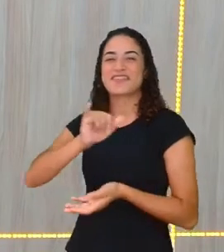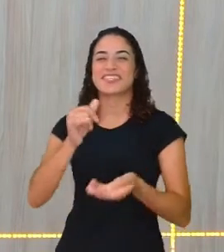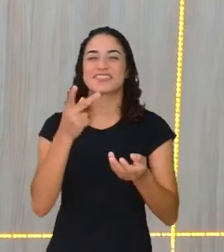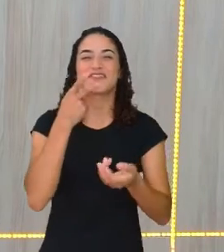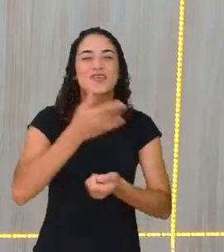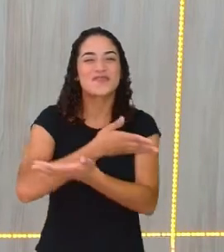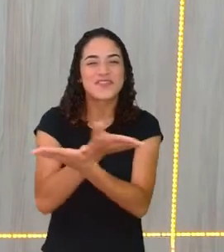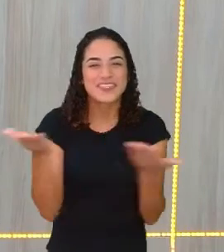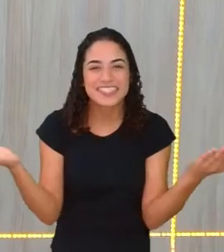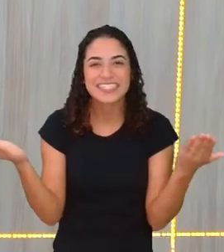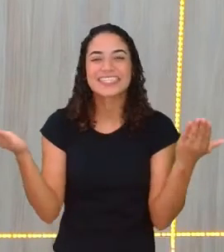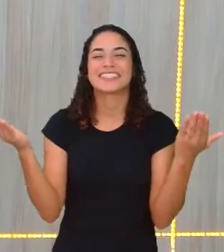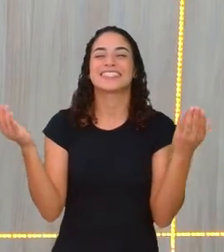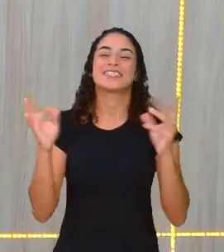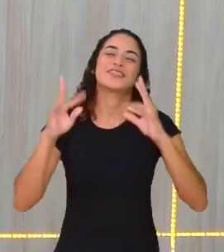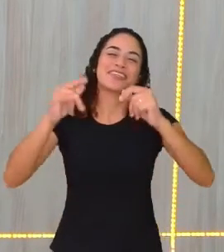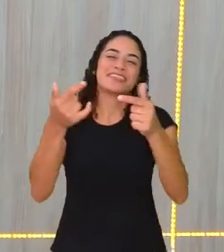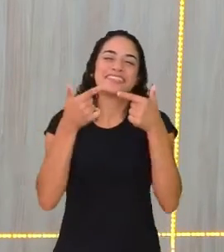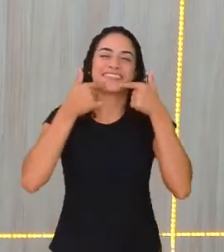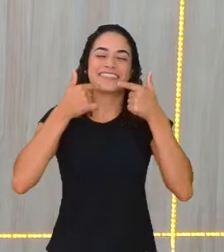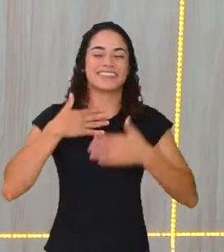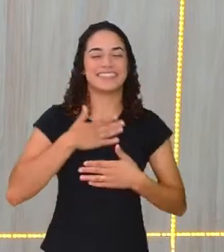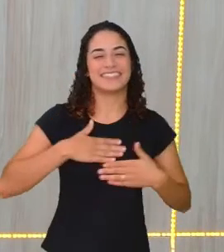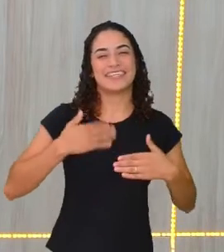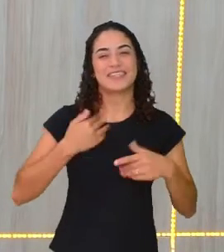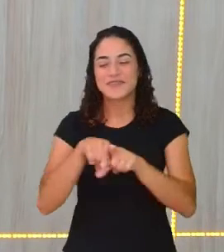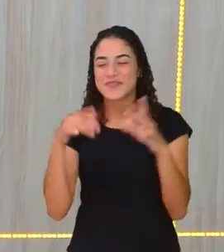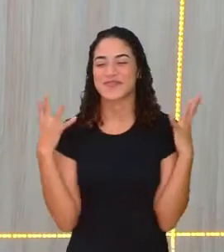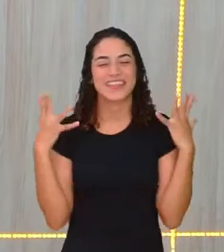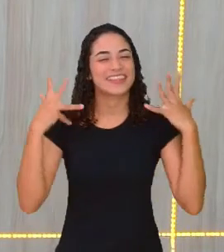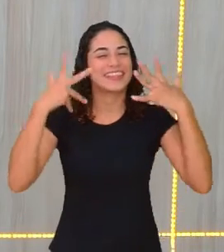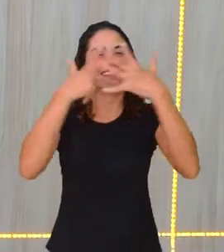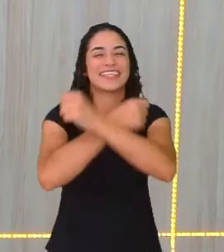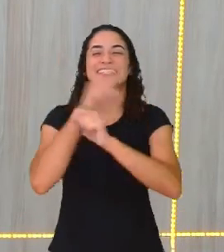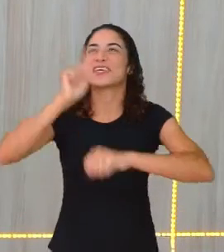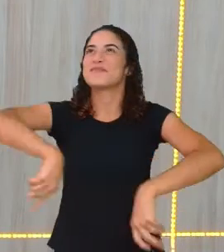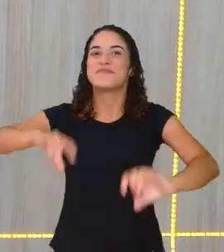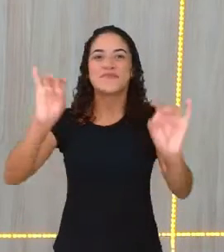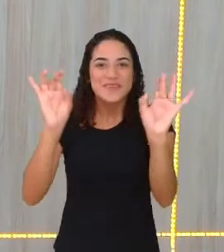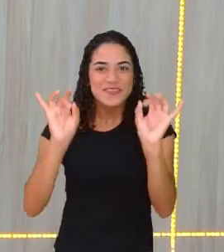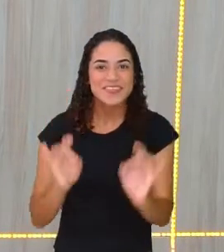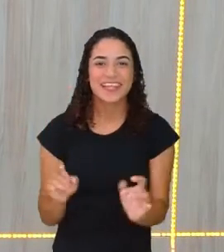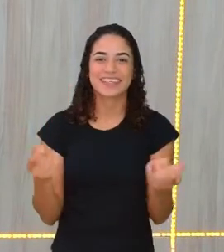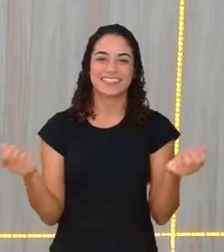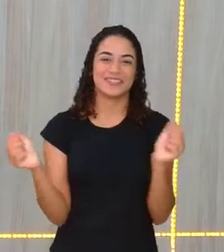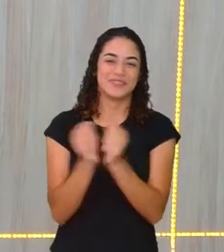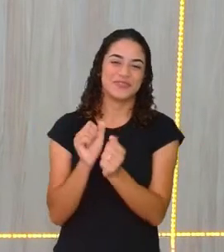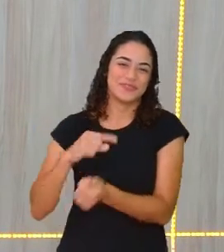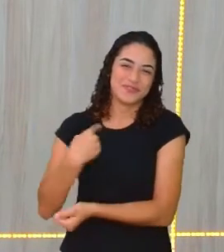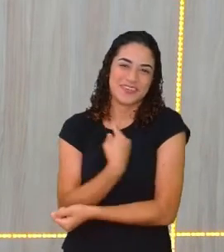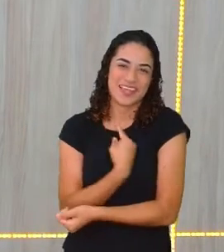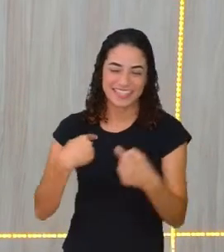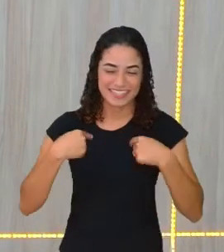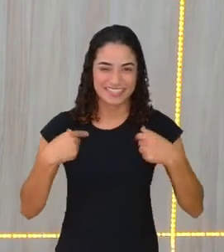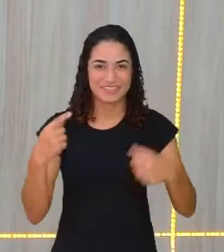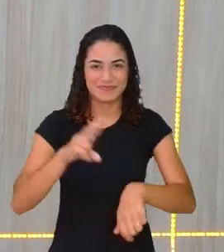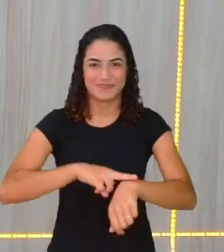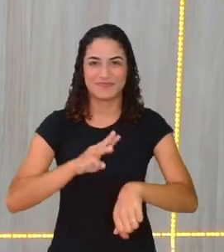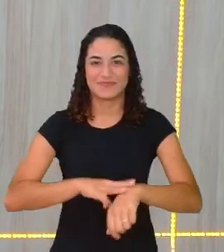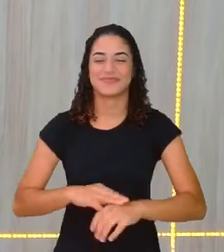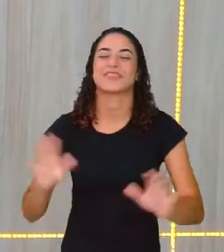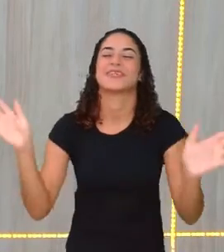vocês, com toda a sua simpatia, não é? E beleza. É um privilégio, não é? Tê-la comigo aqui, nesse momento.